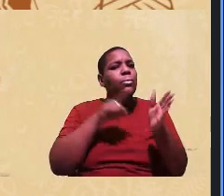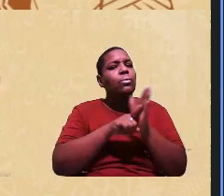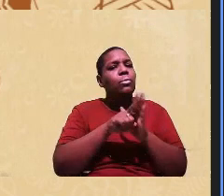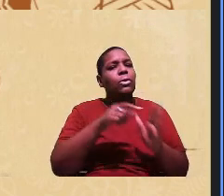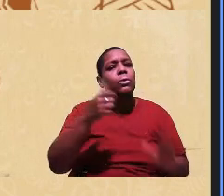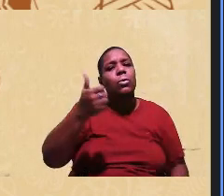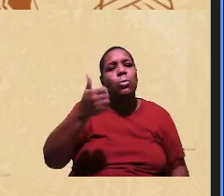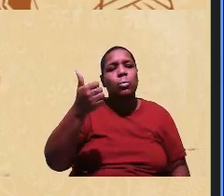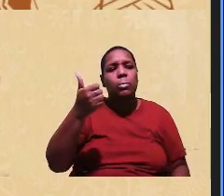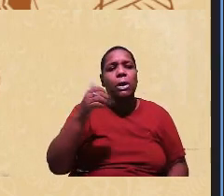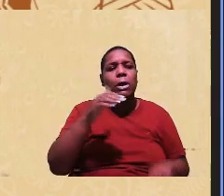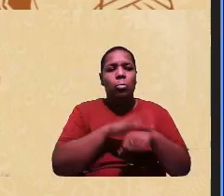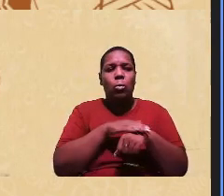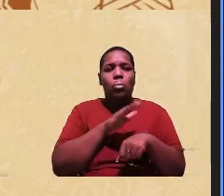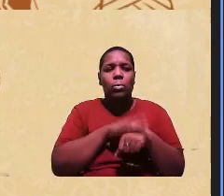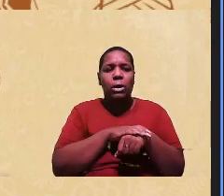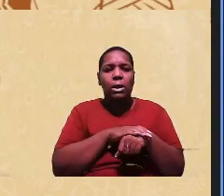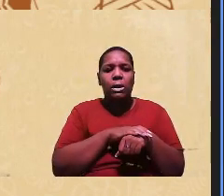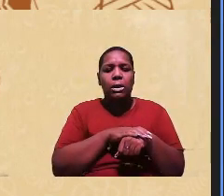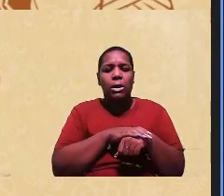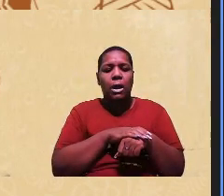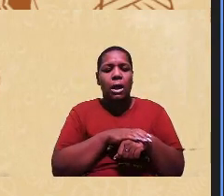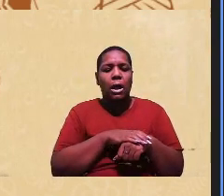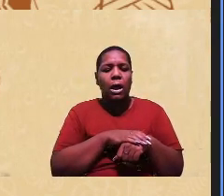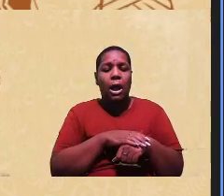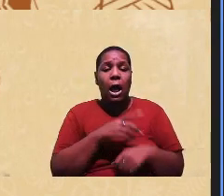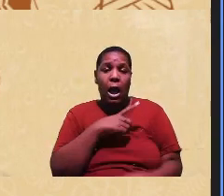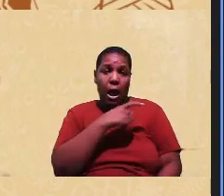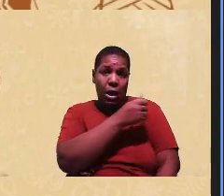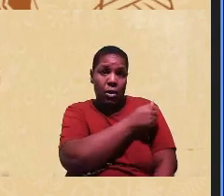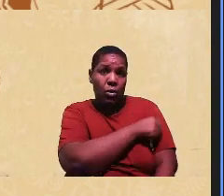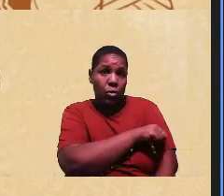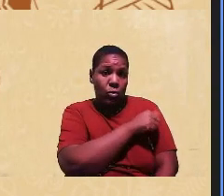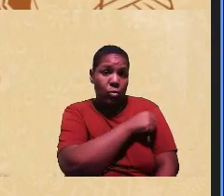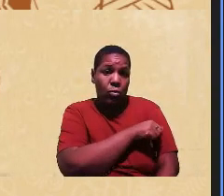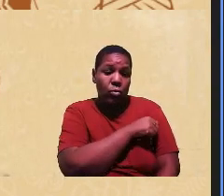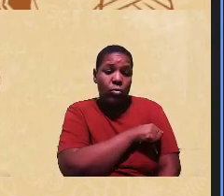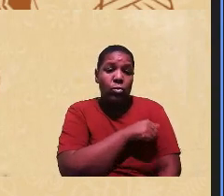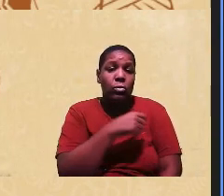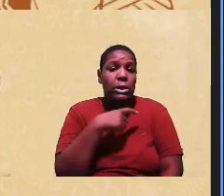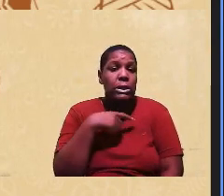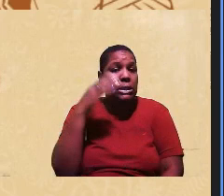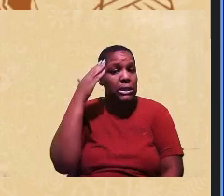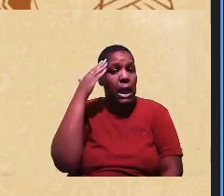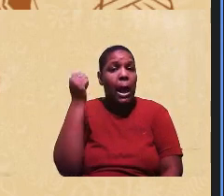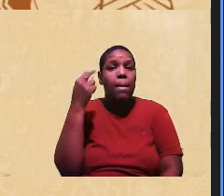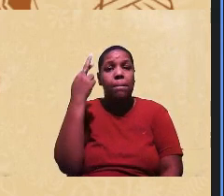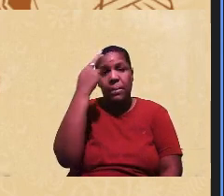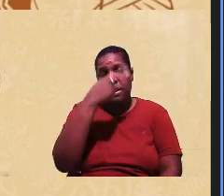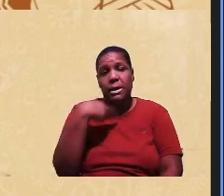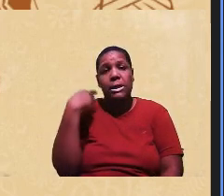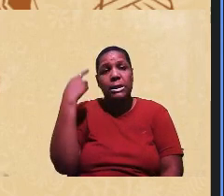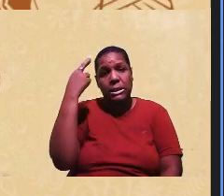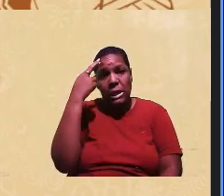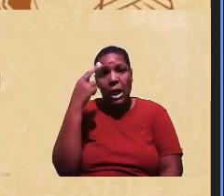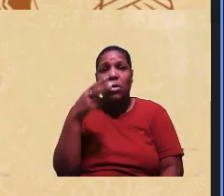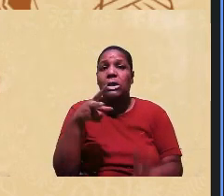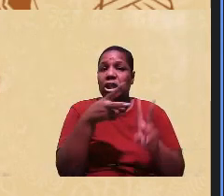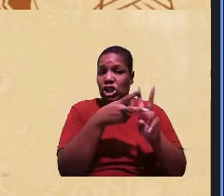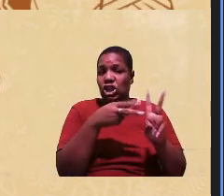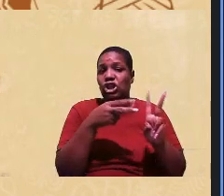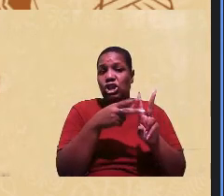momento e para que o aluno né das questões raciais mesmo e indígenas né